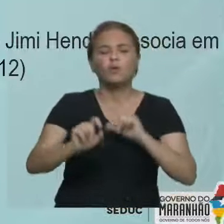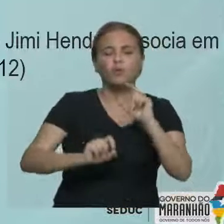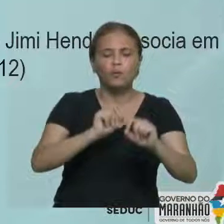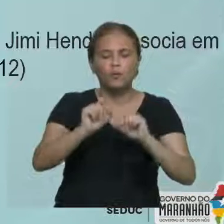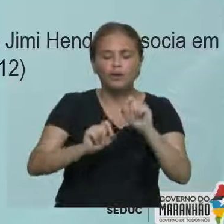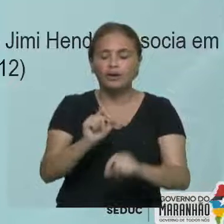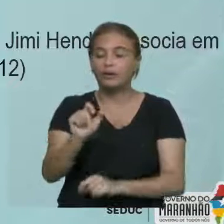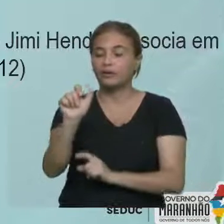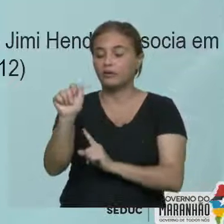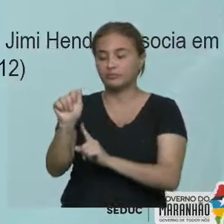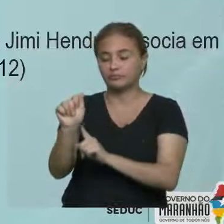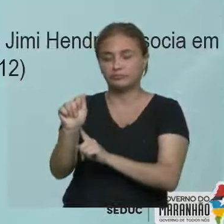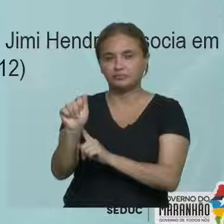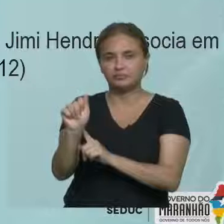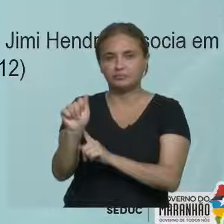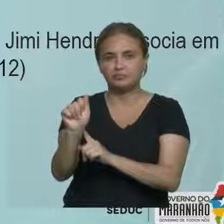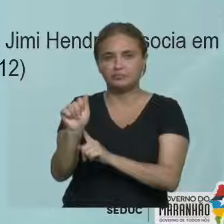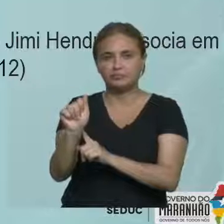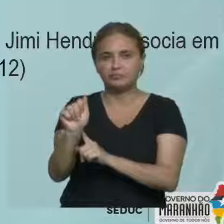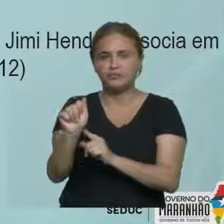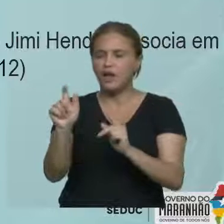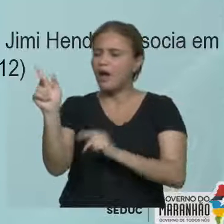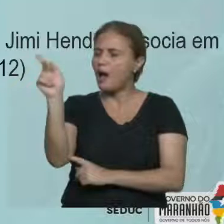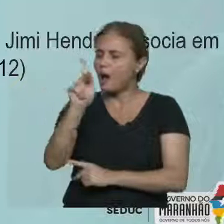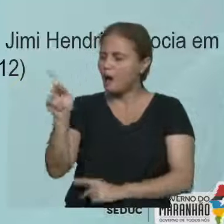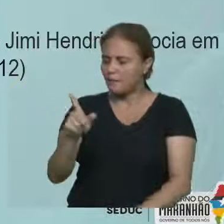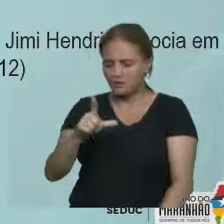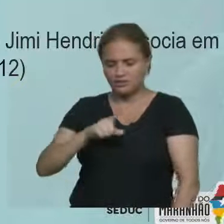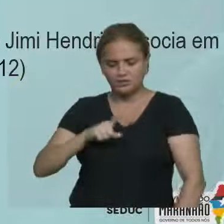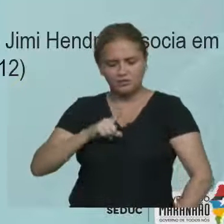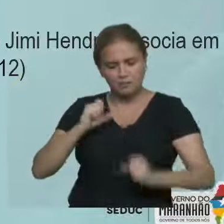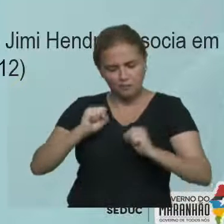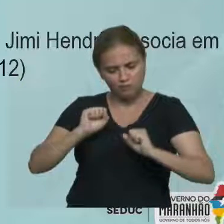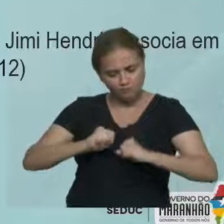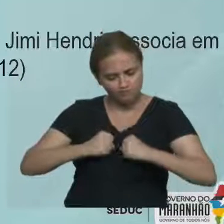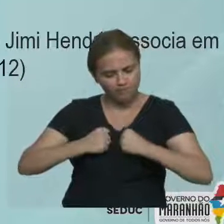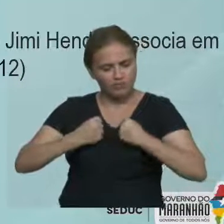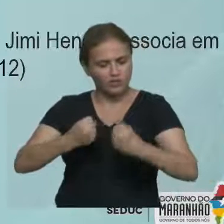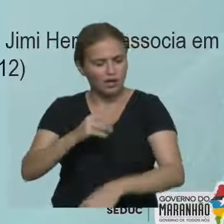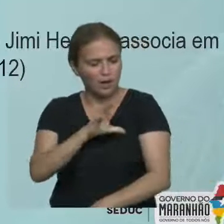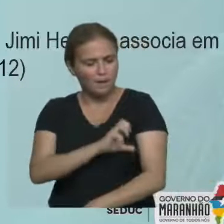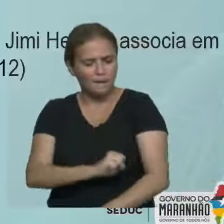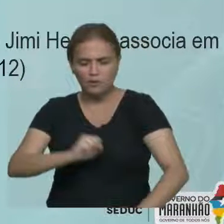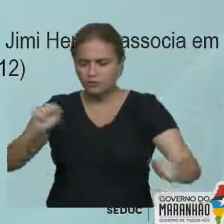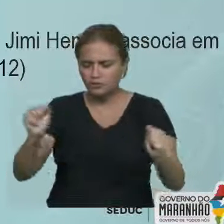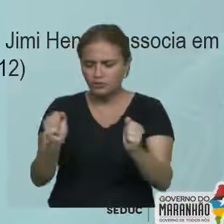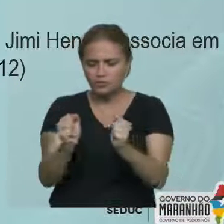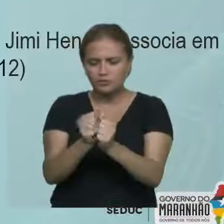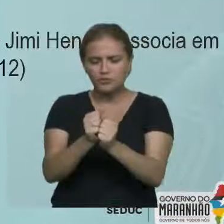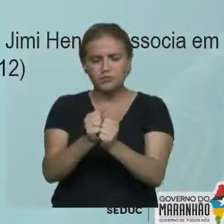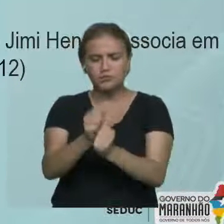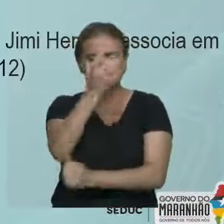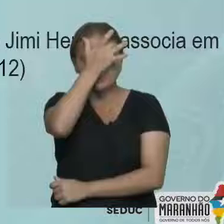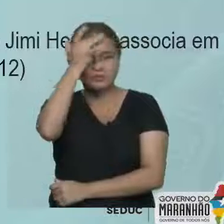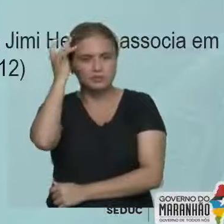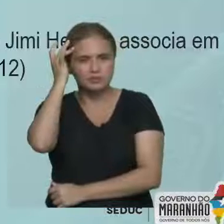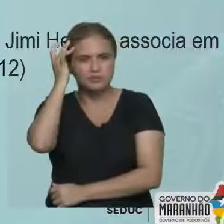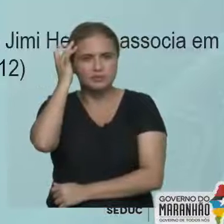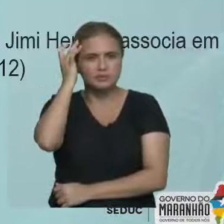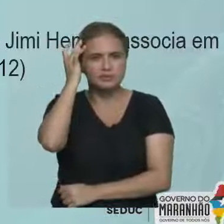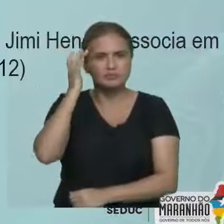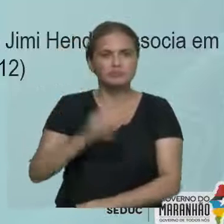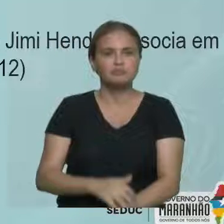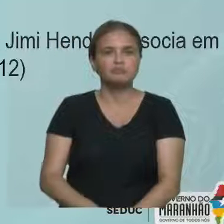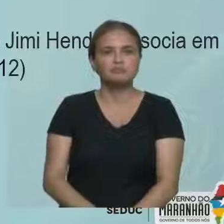Letra A. A paz tem o poder de aumentar o amor entre os homens? B. Ou B, né? A, B, C, ou D,